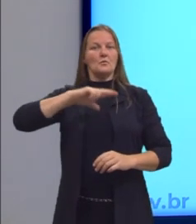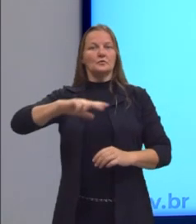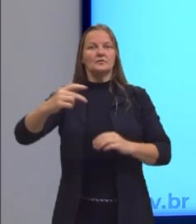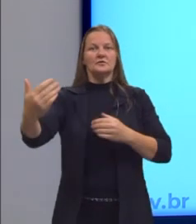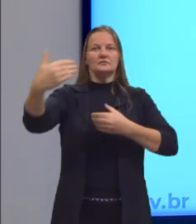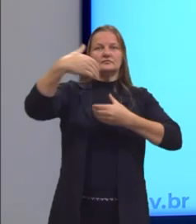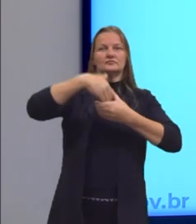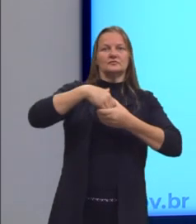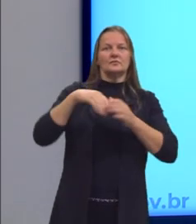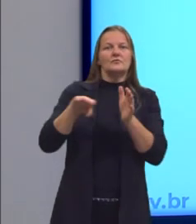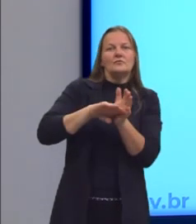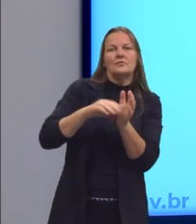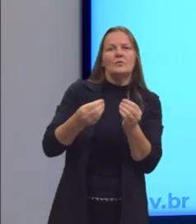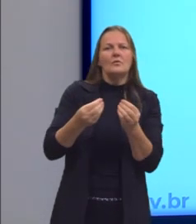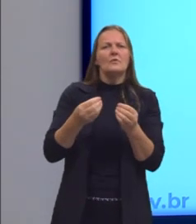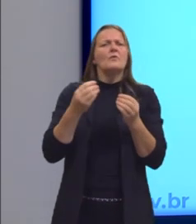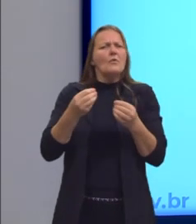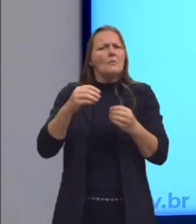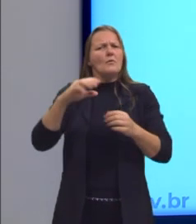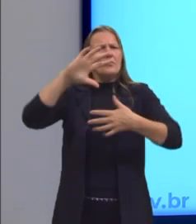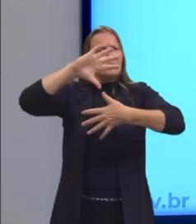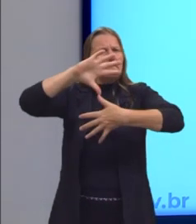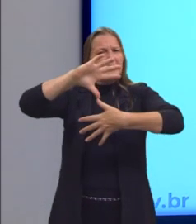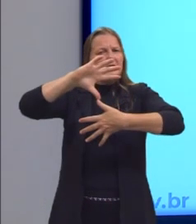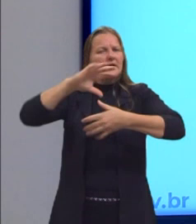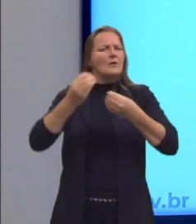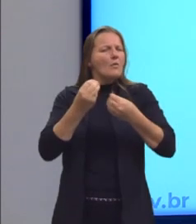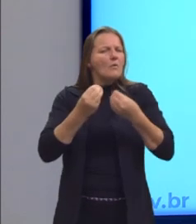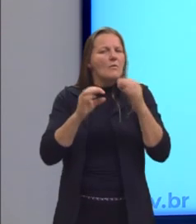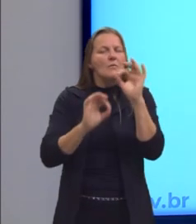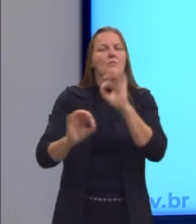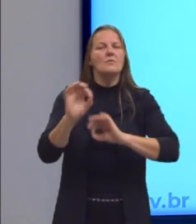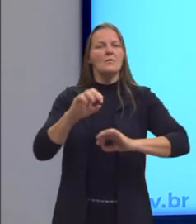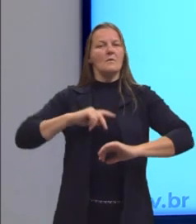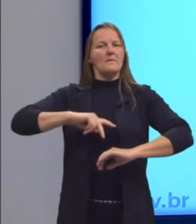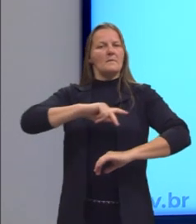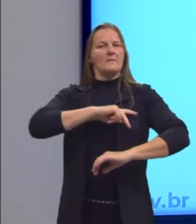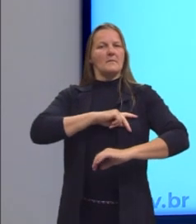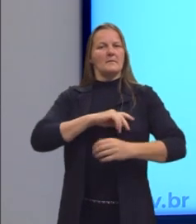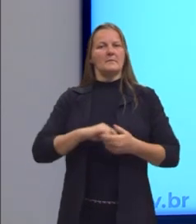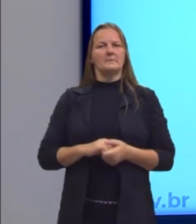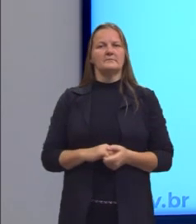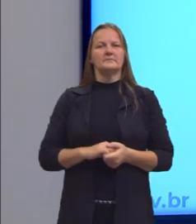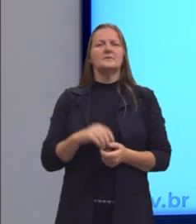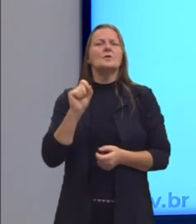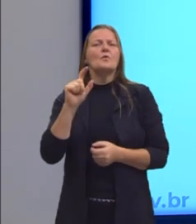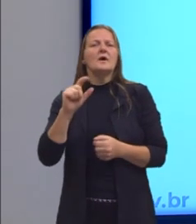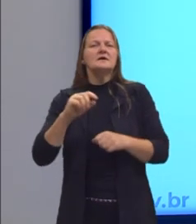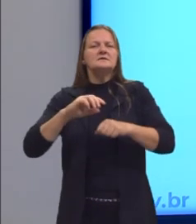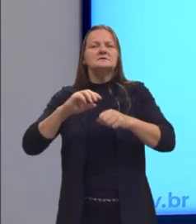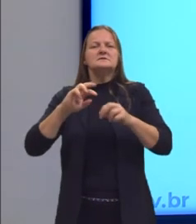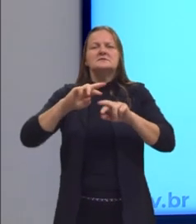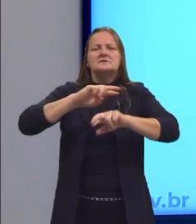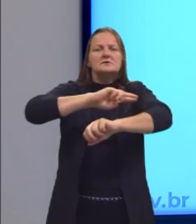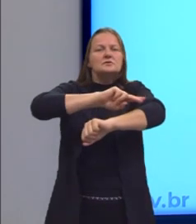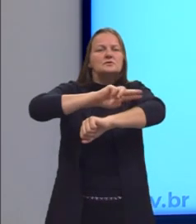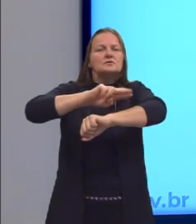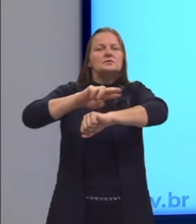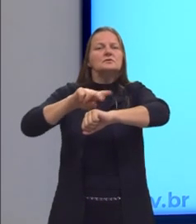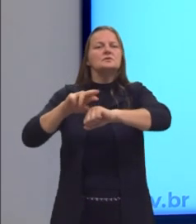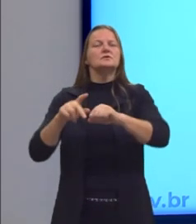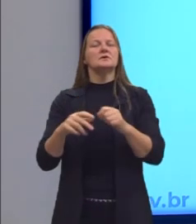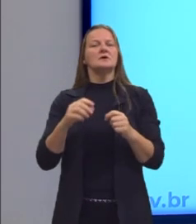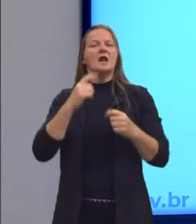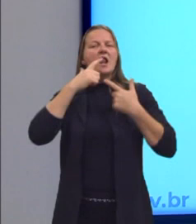E como eles chegaram aqui na América? Como a América foi povoada? Quais são as etnias, os grupos,